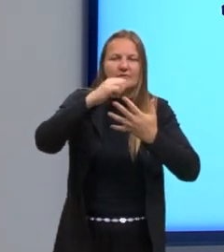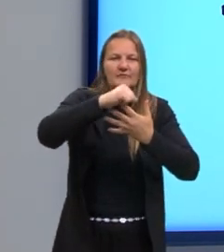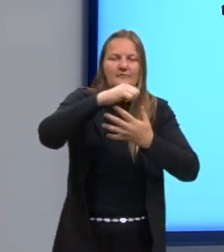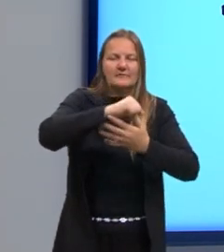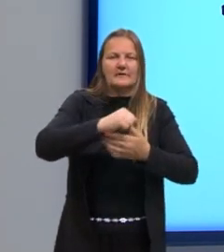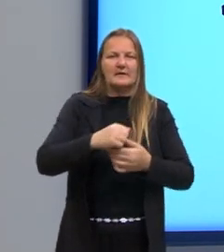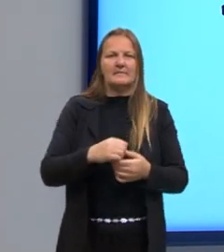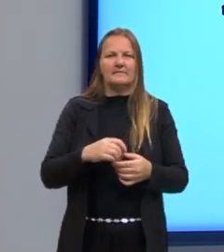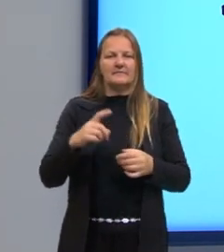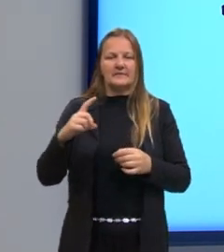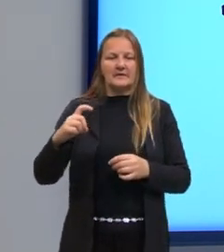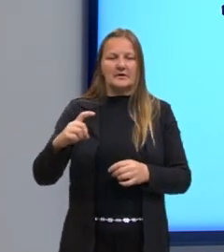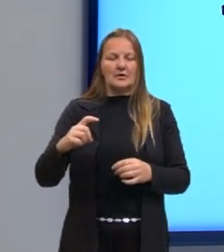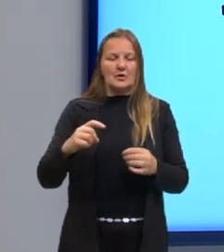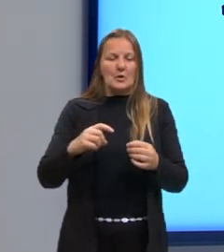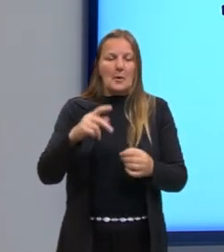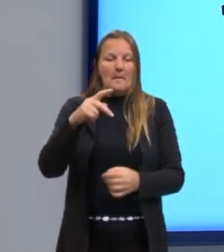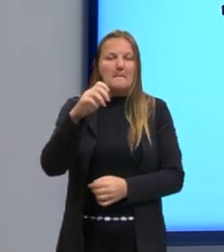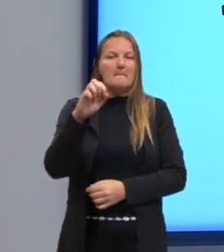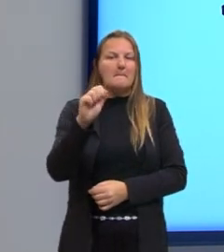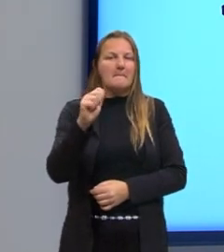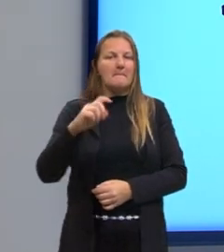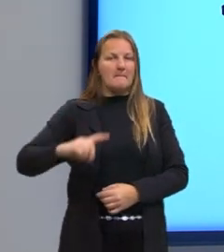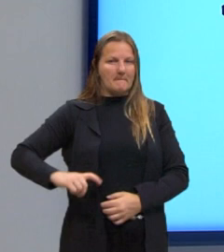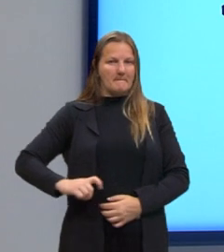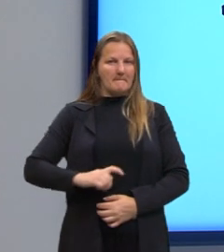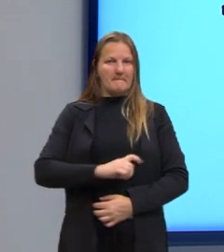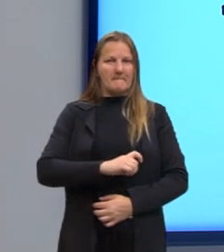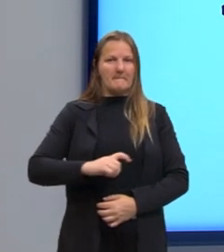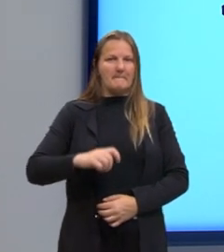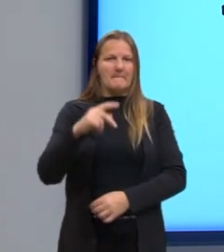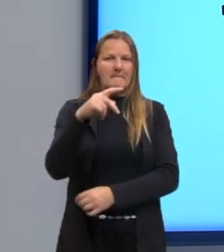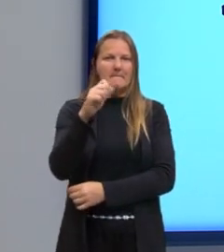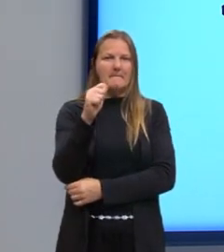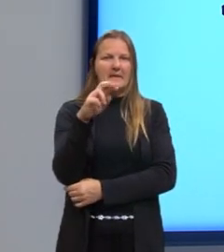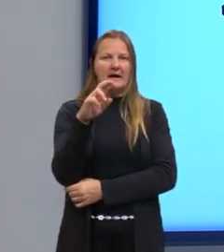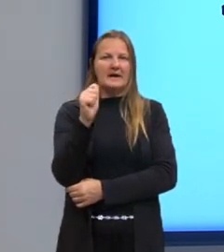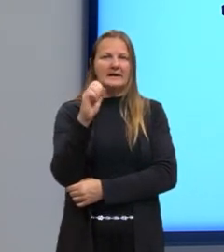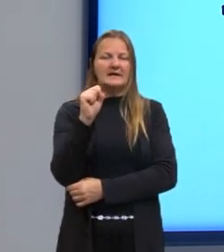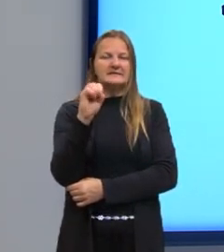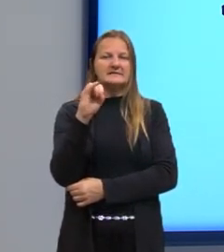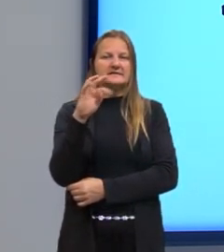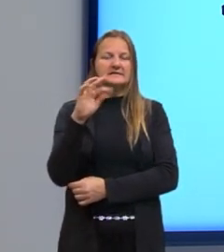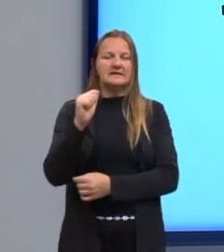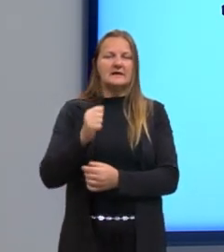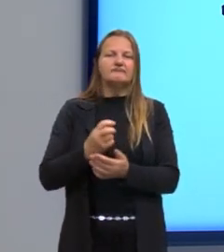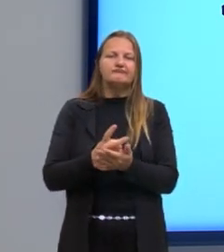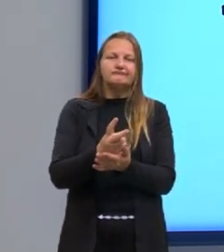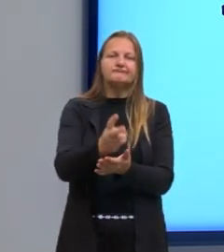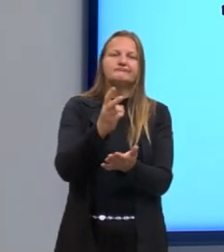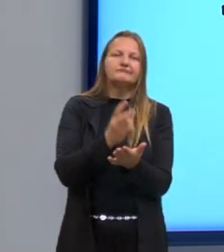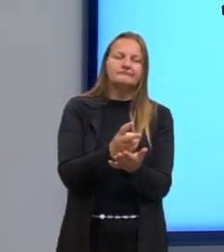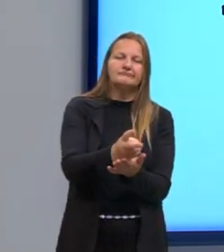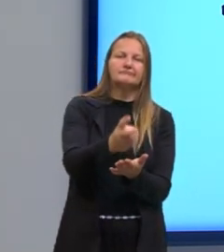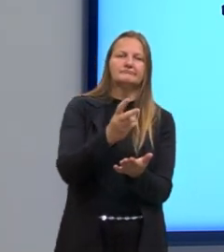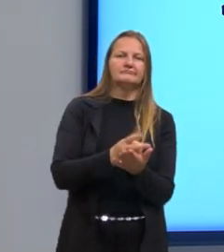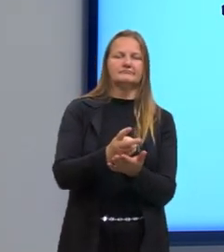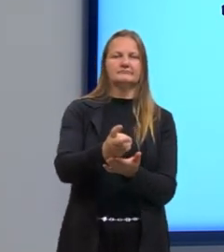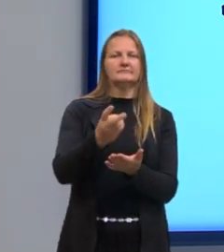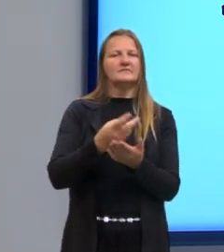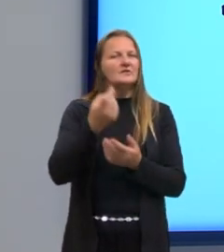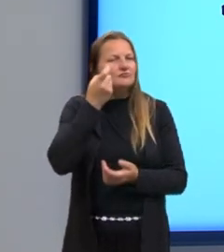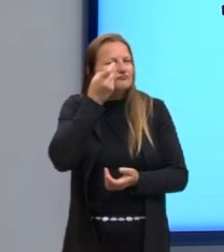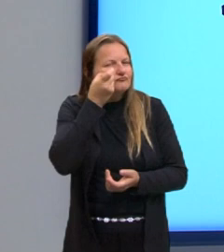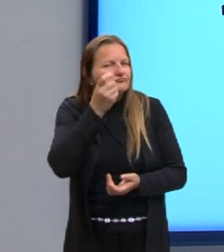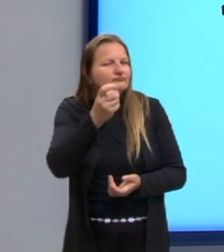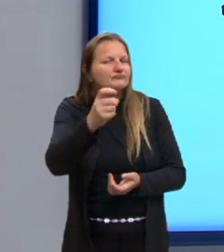parasita que não mata, tem menor letalidade, ele vai ter uma hospedaria ali mais longa, né? Então, é mais interessante, vai